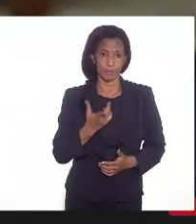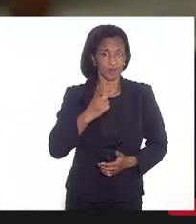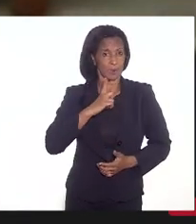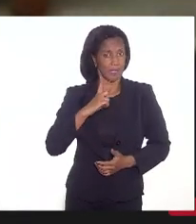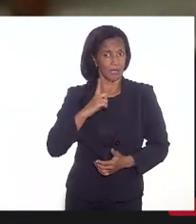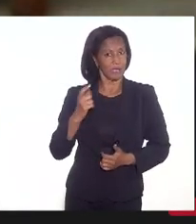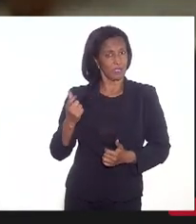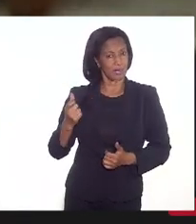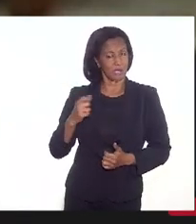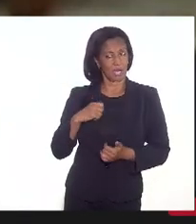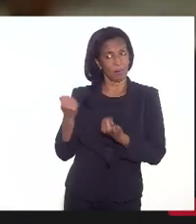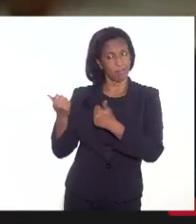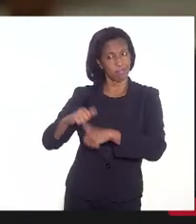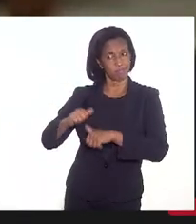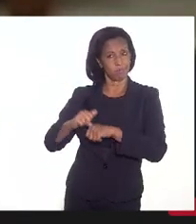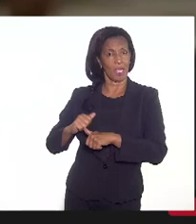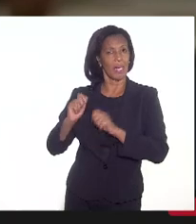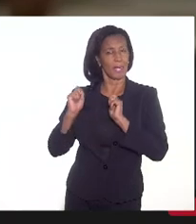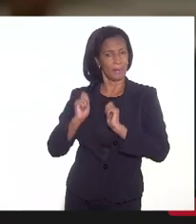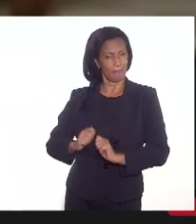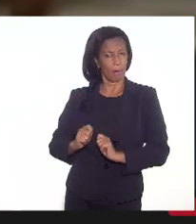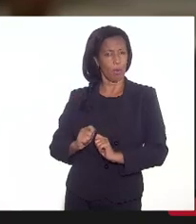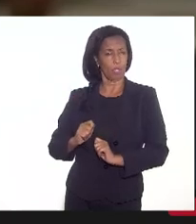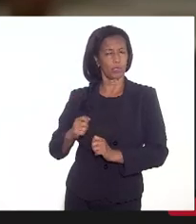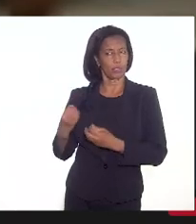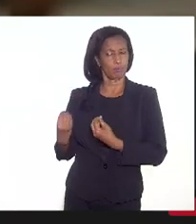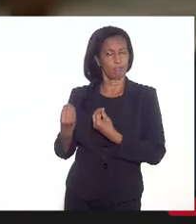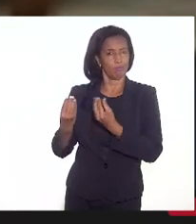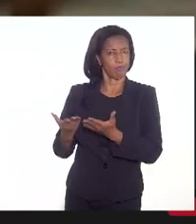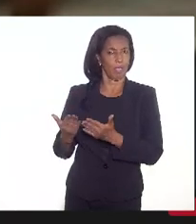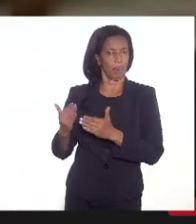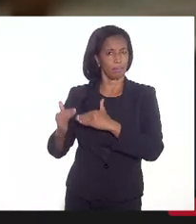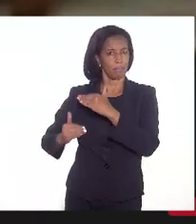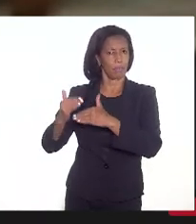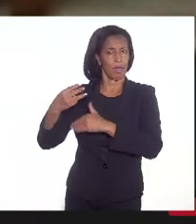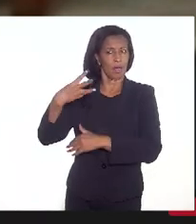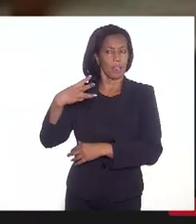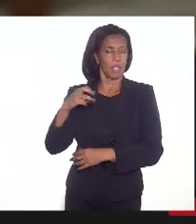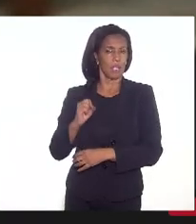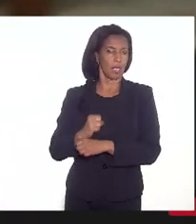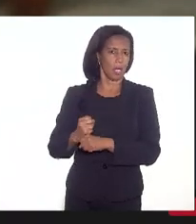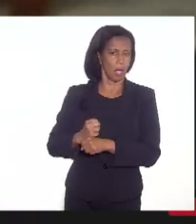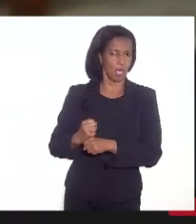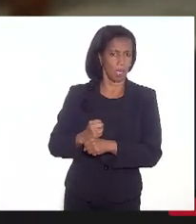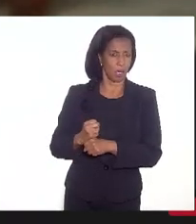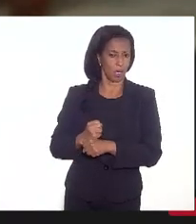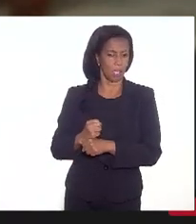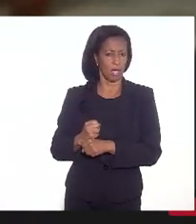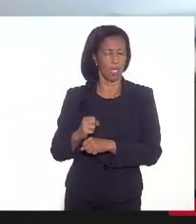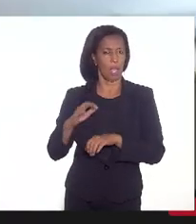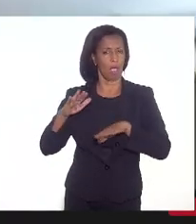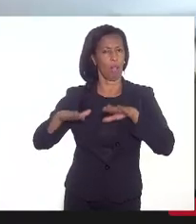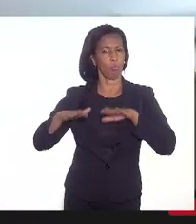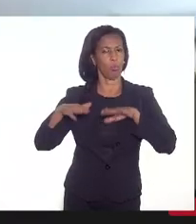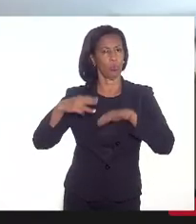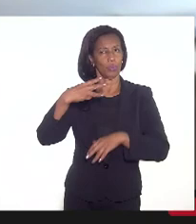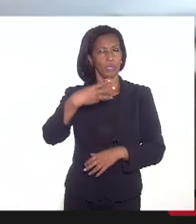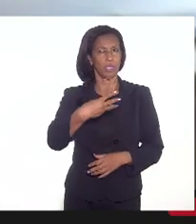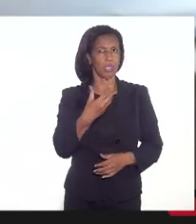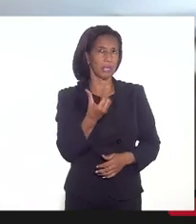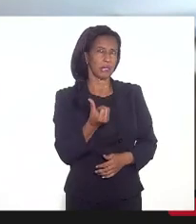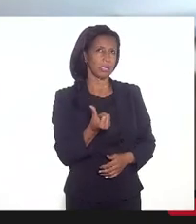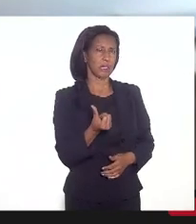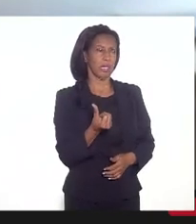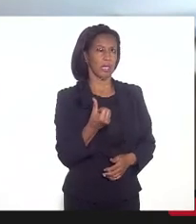simulações que podem render nos próximos 30 anos algo em torno de 36